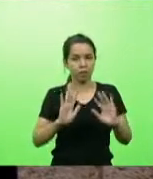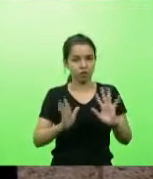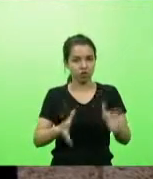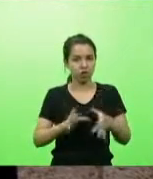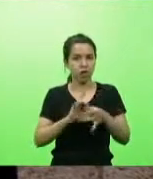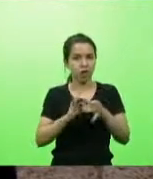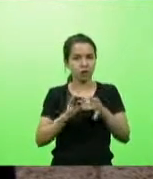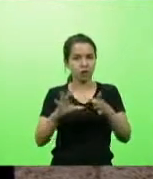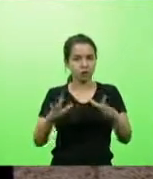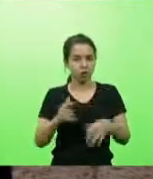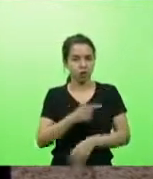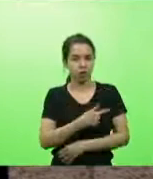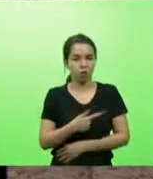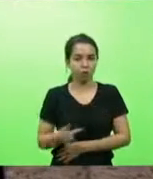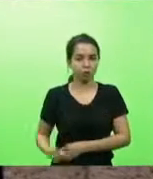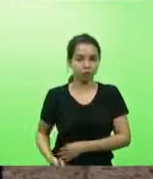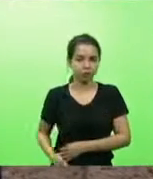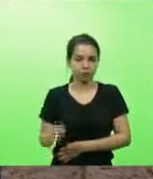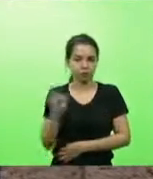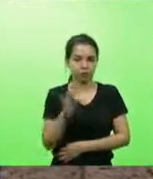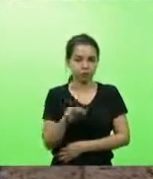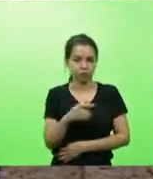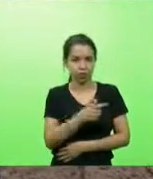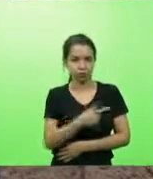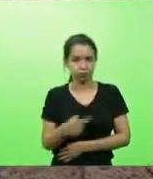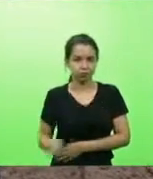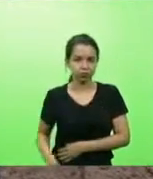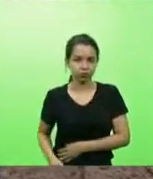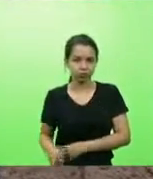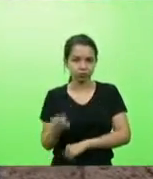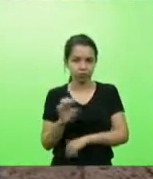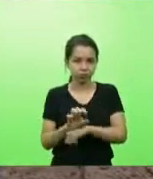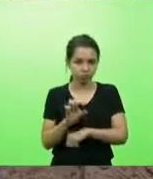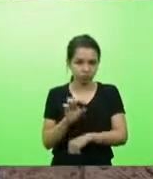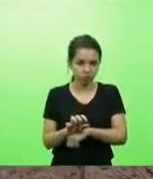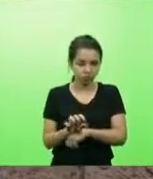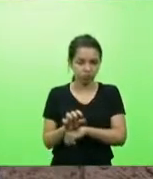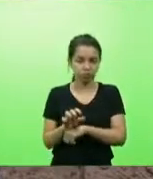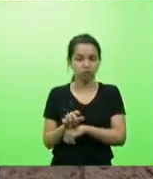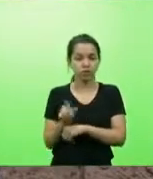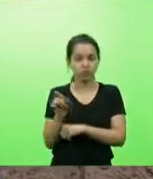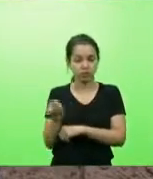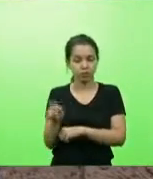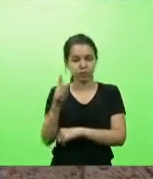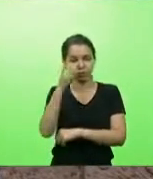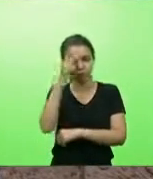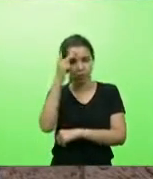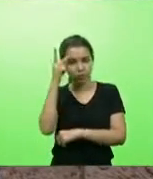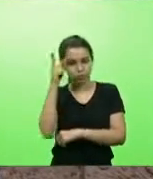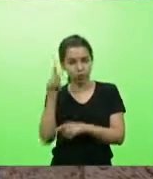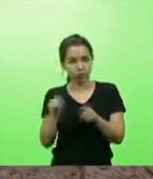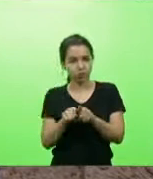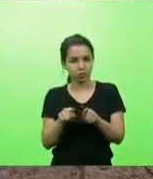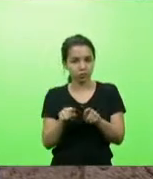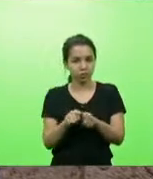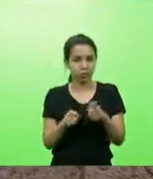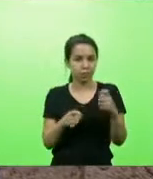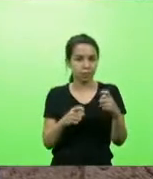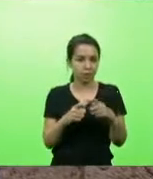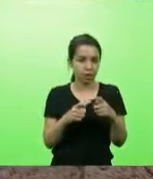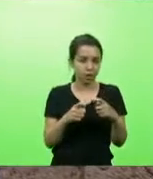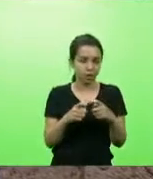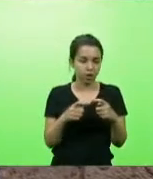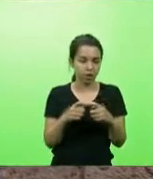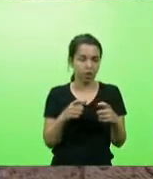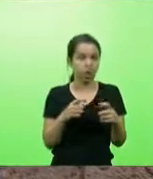governo federal, do governo estadual, para que o paciente, em conjunto com o médico, conforme a opinião do paciente, conforme